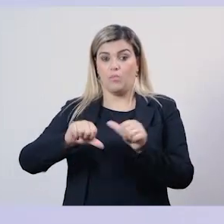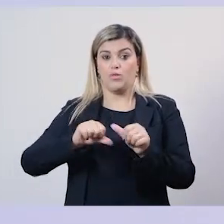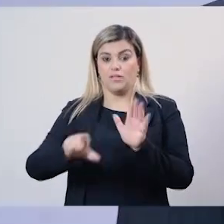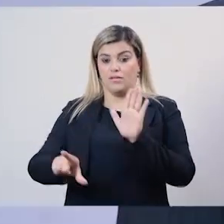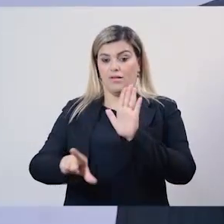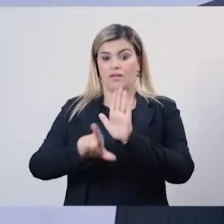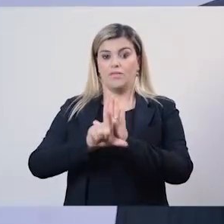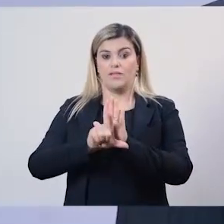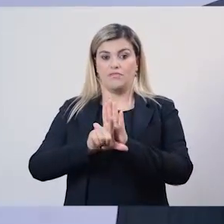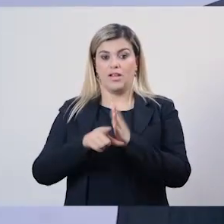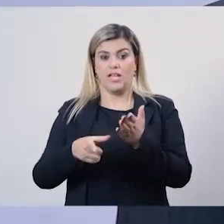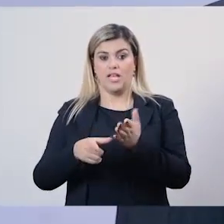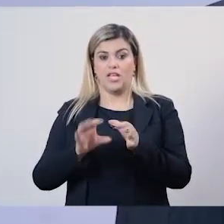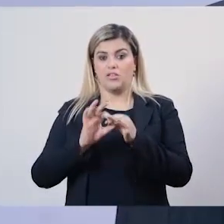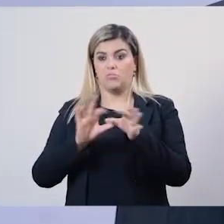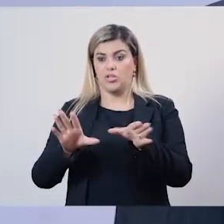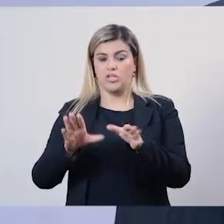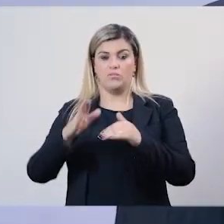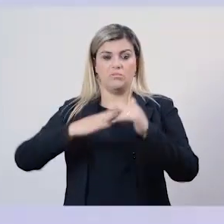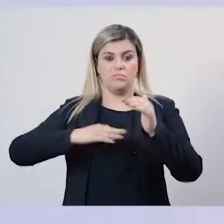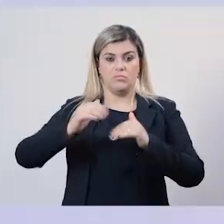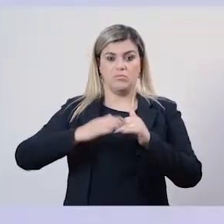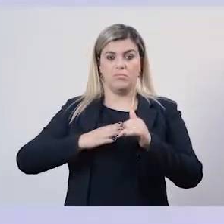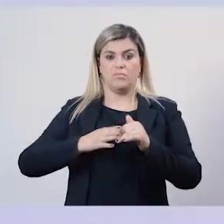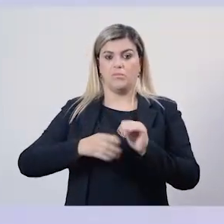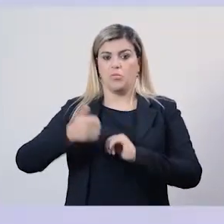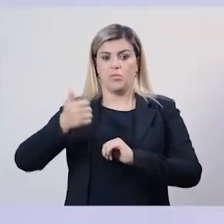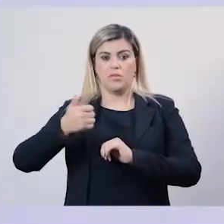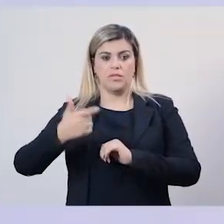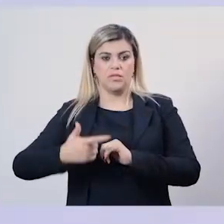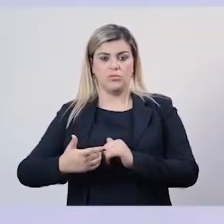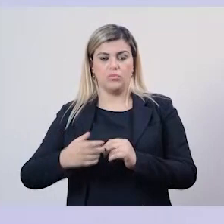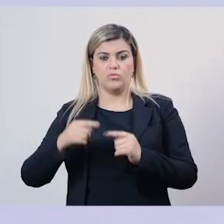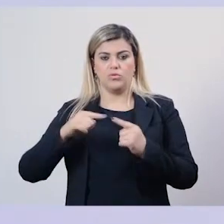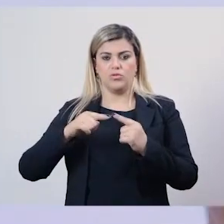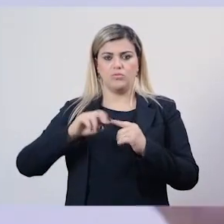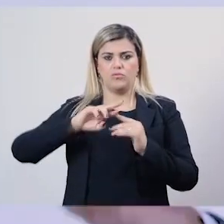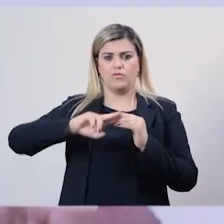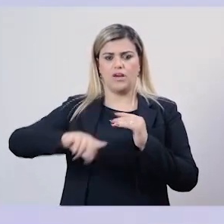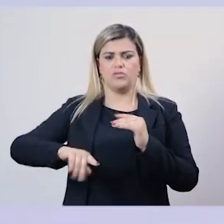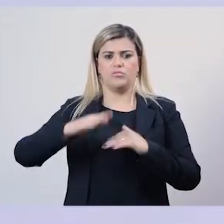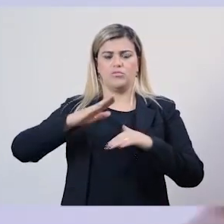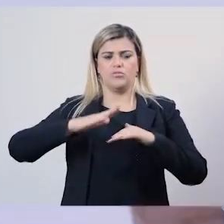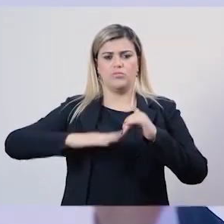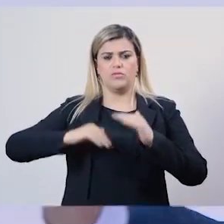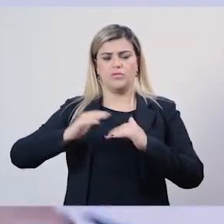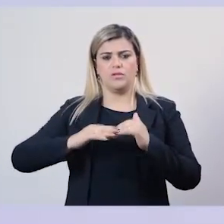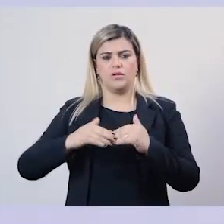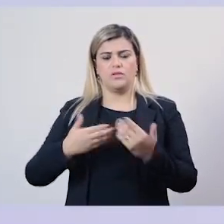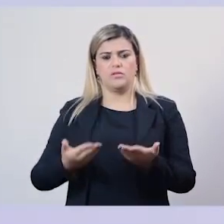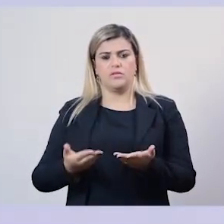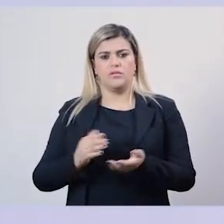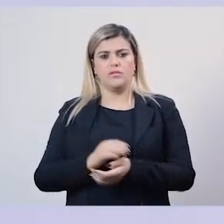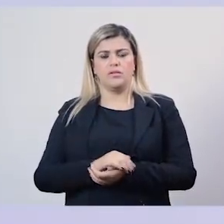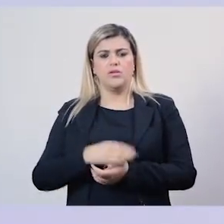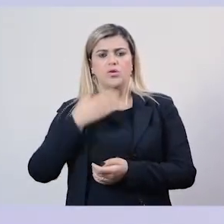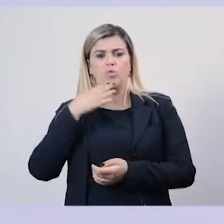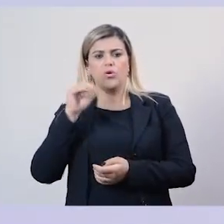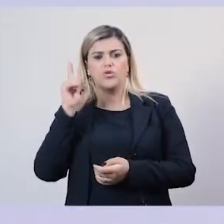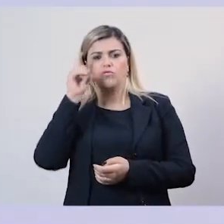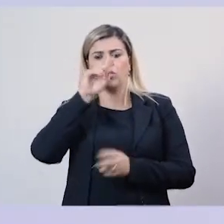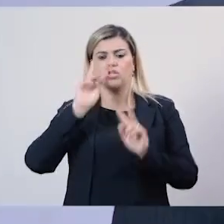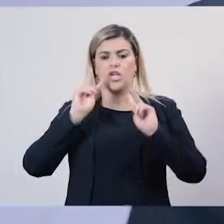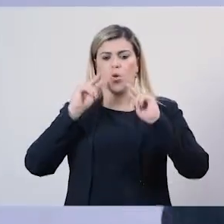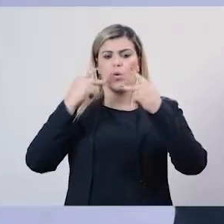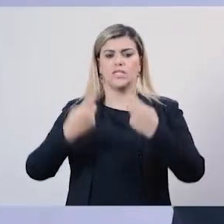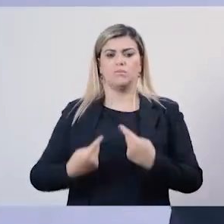liberal, independente, primeiro acesso, de admitir, prescrever seu próprio. E também dificuldades de reconhecimento social. Como